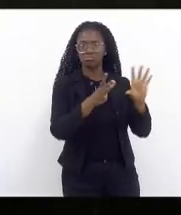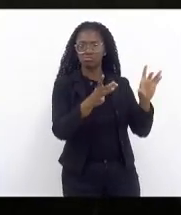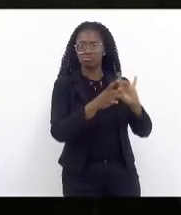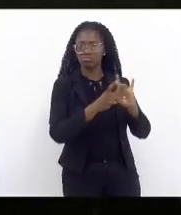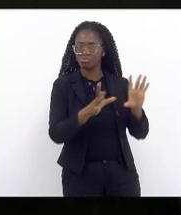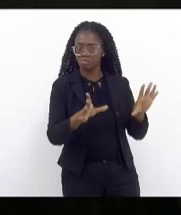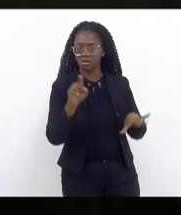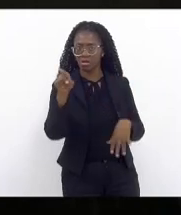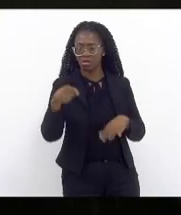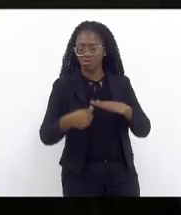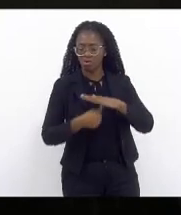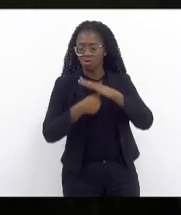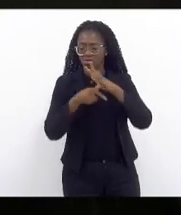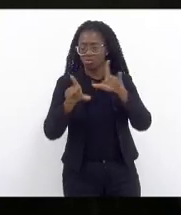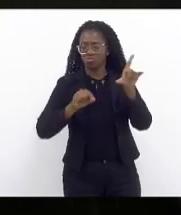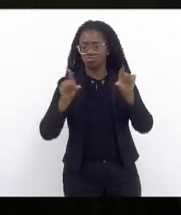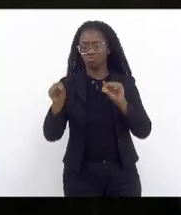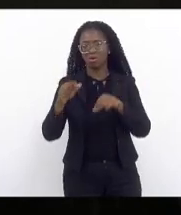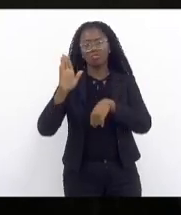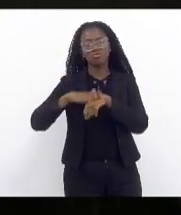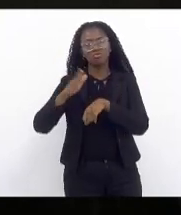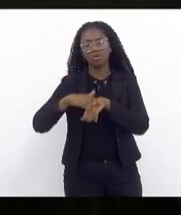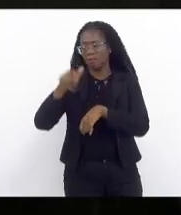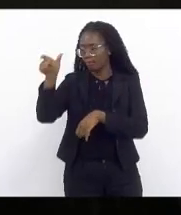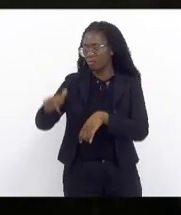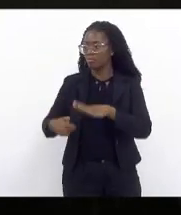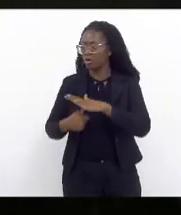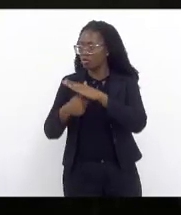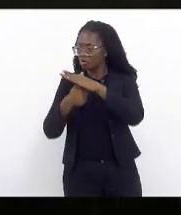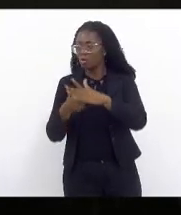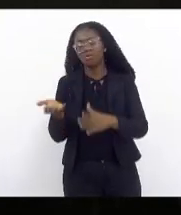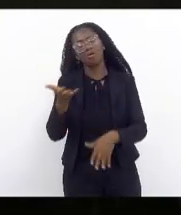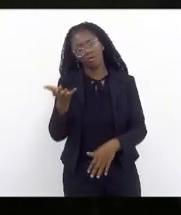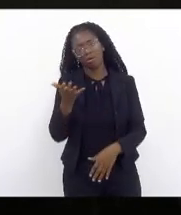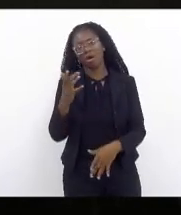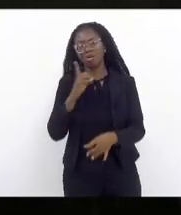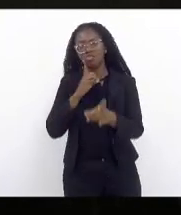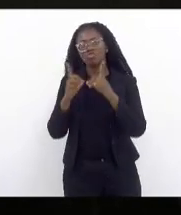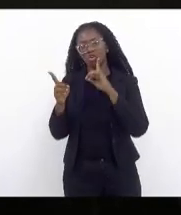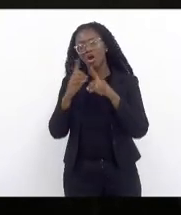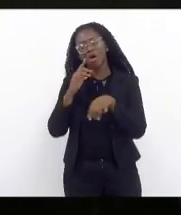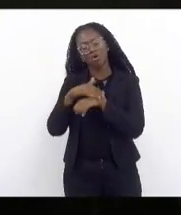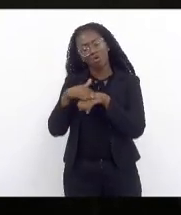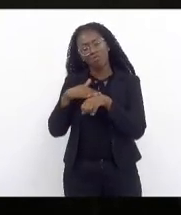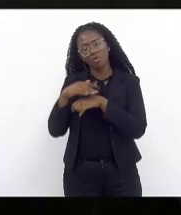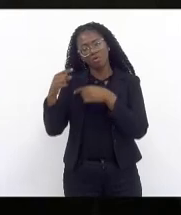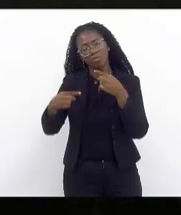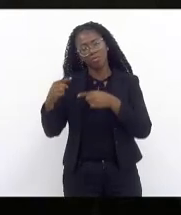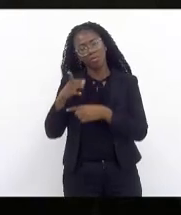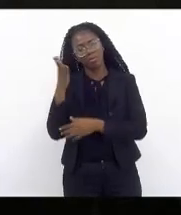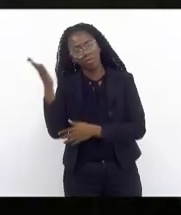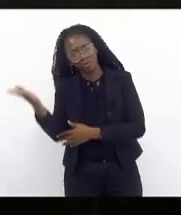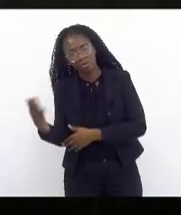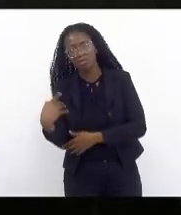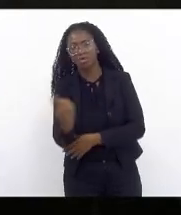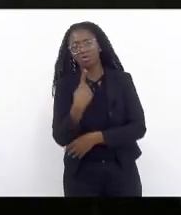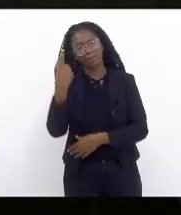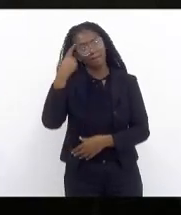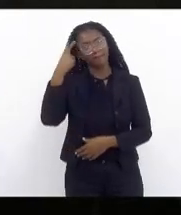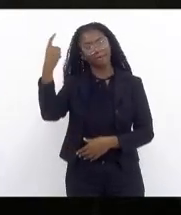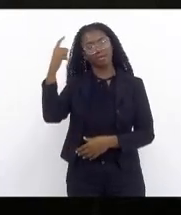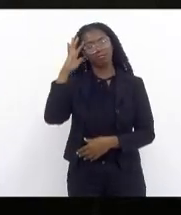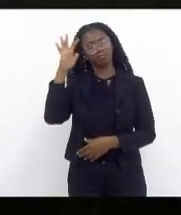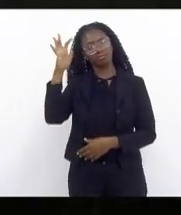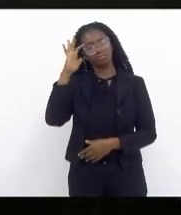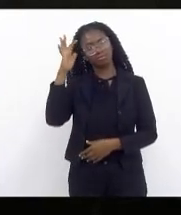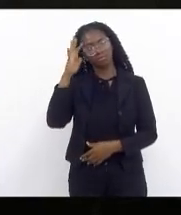reitor e o próprio reitor que eu espero que a gente possa ter um diálogo é pra que a gente pense de